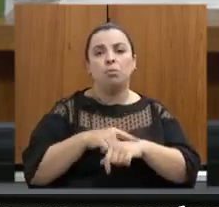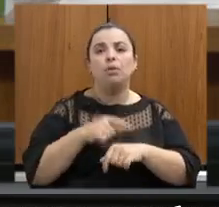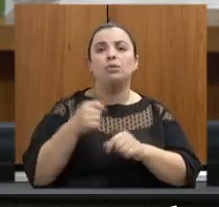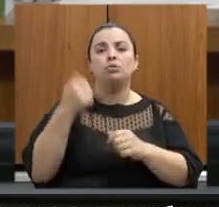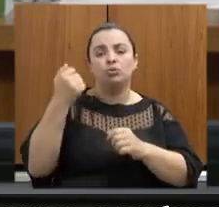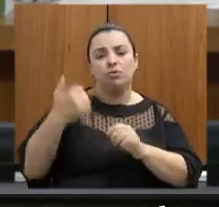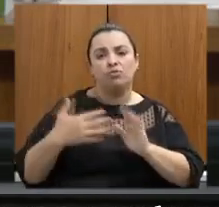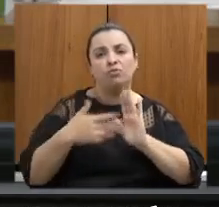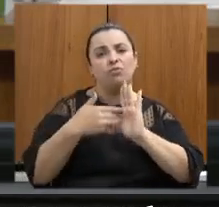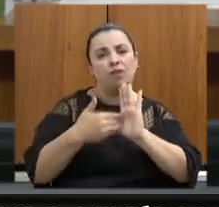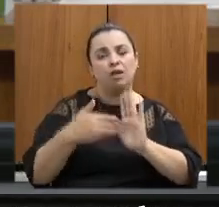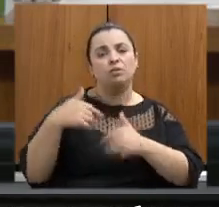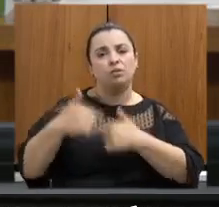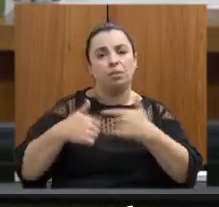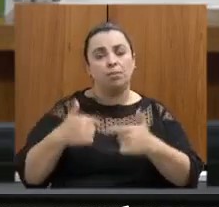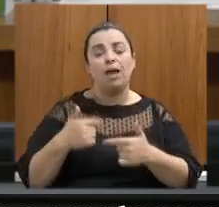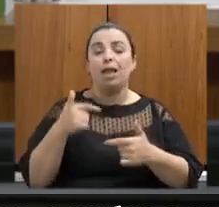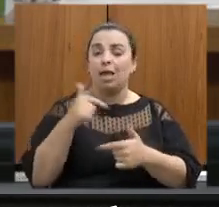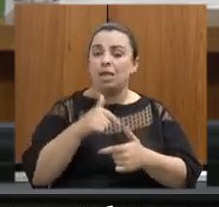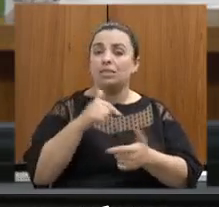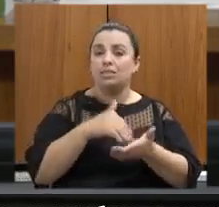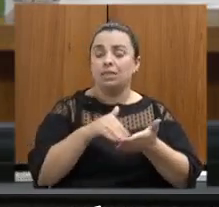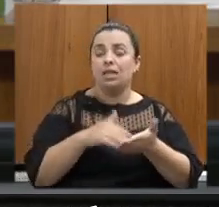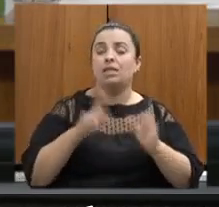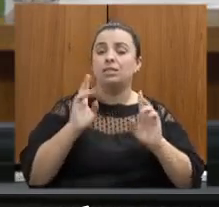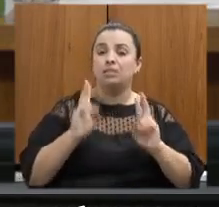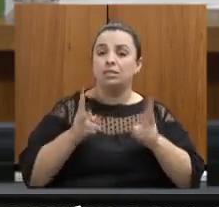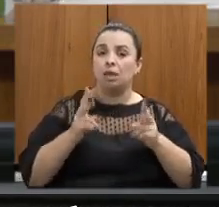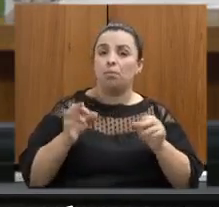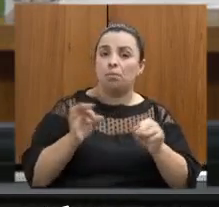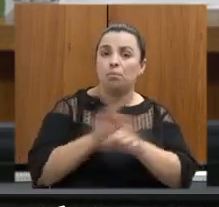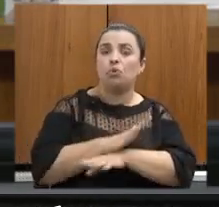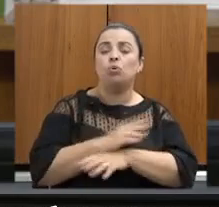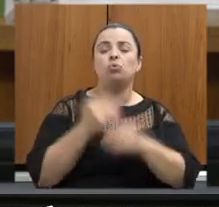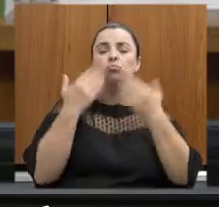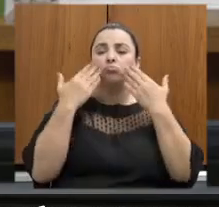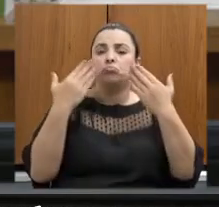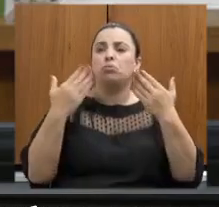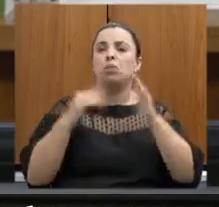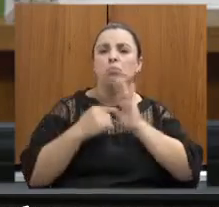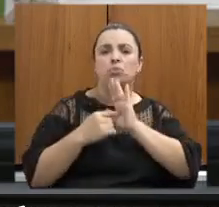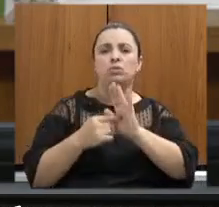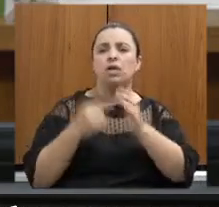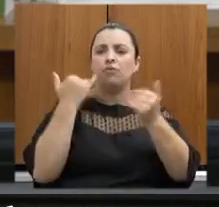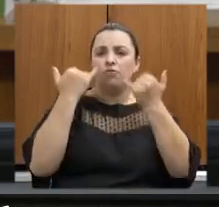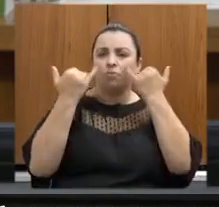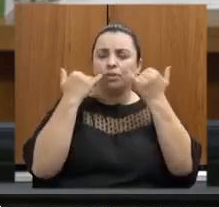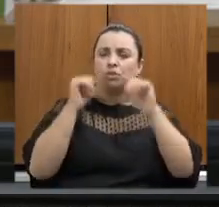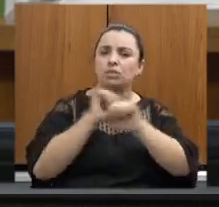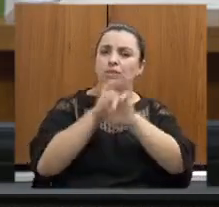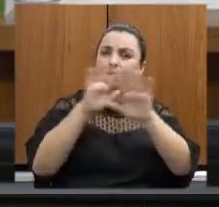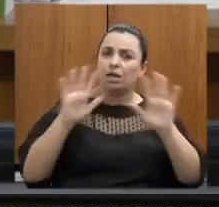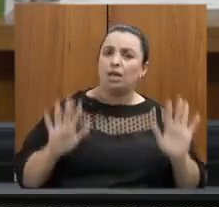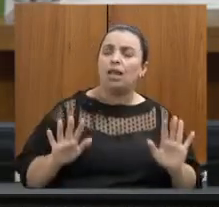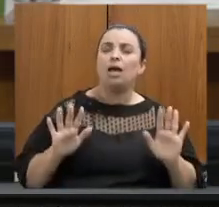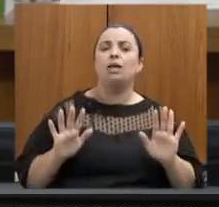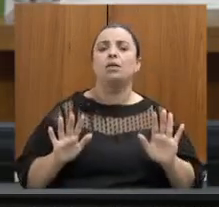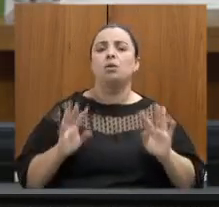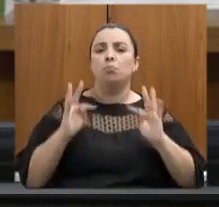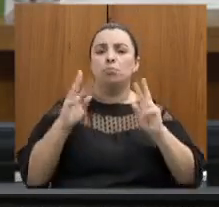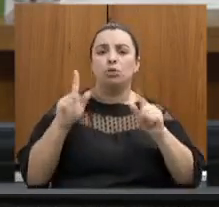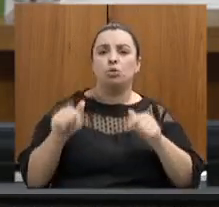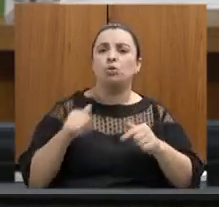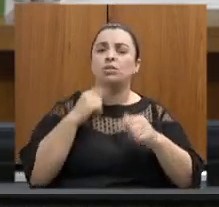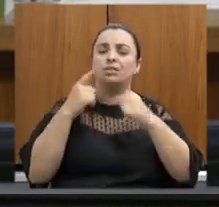e colocar a secretaria sempre à disposição com a postura de transparência extrema para esclarecer todas as questões